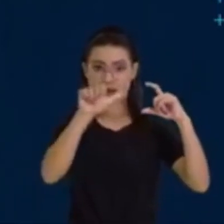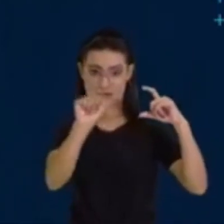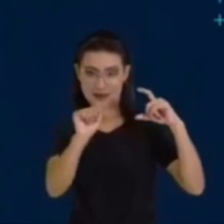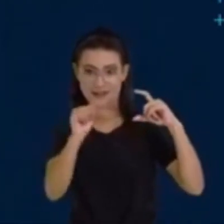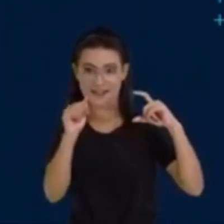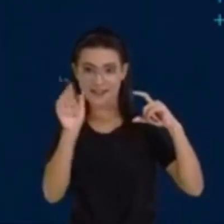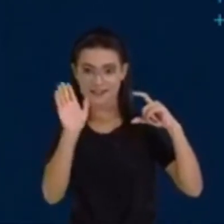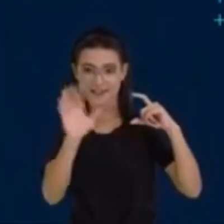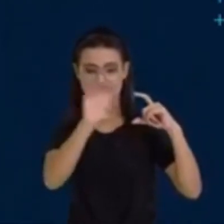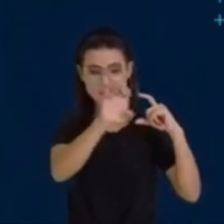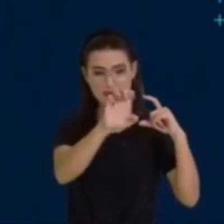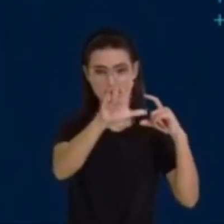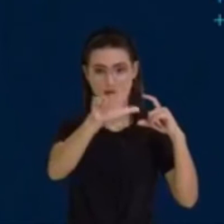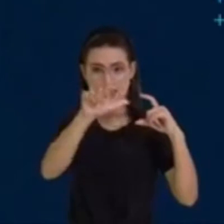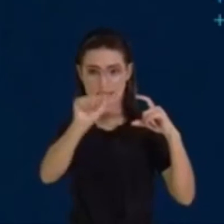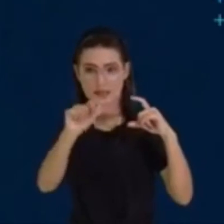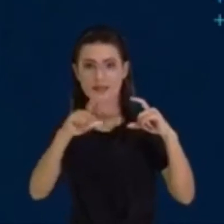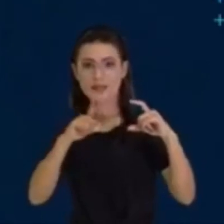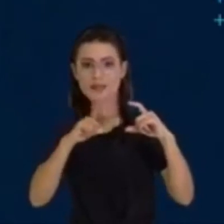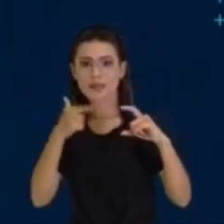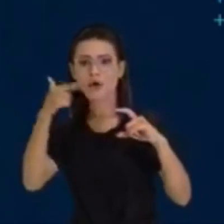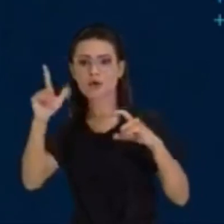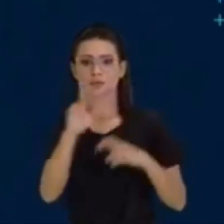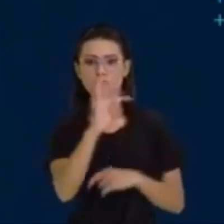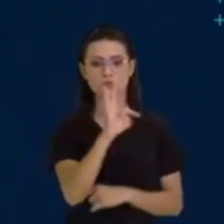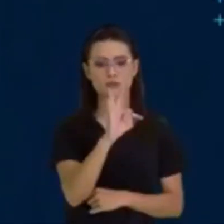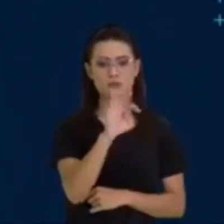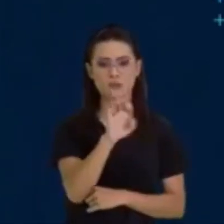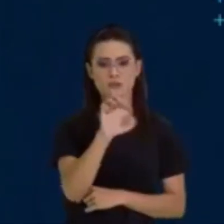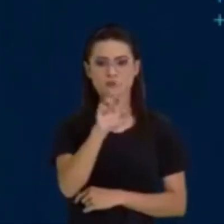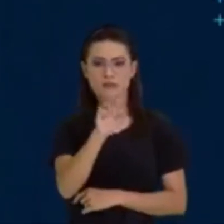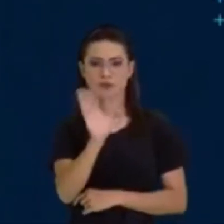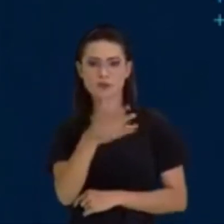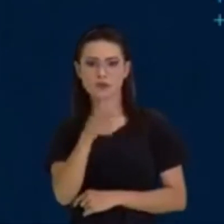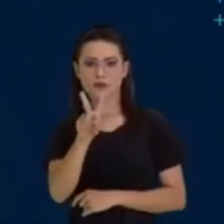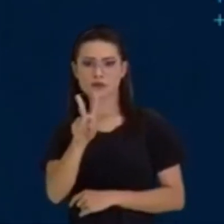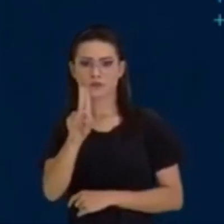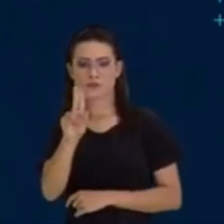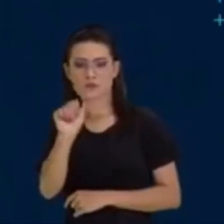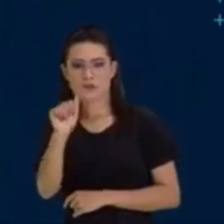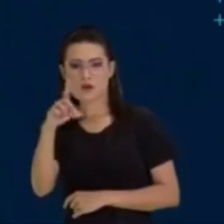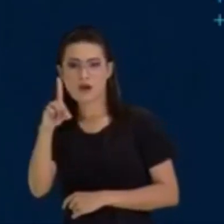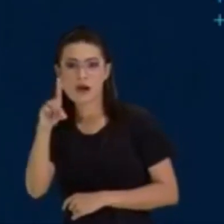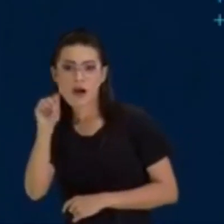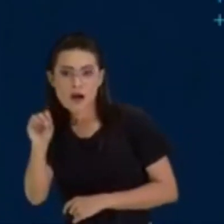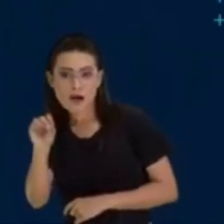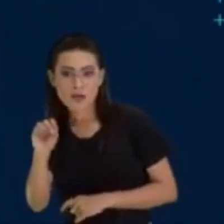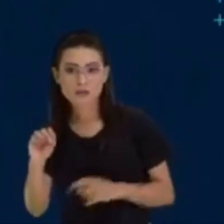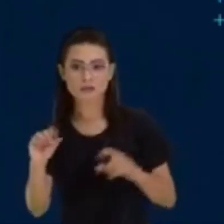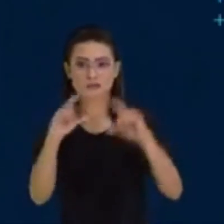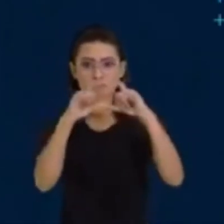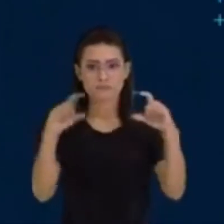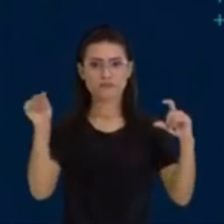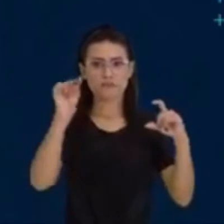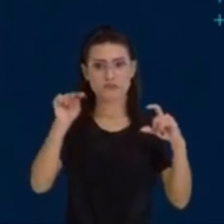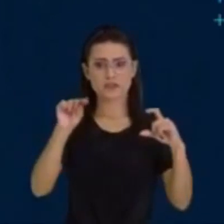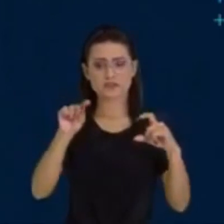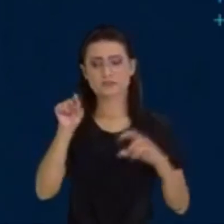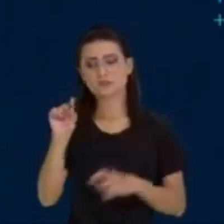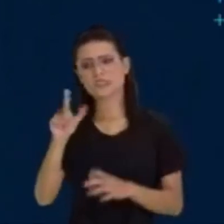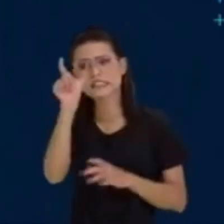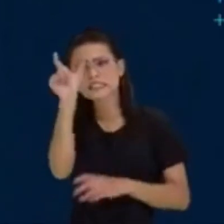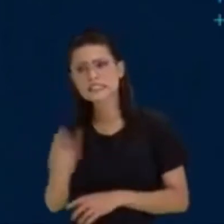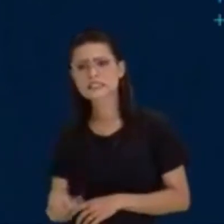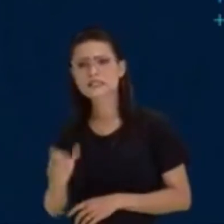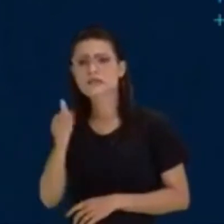porque ao ler, podemos perceber que se trata de um ser do sexo feminino e que voa. Sendo